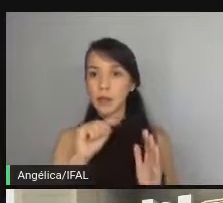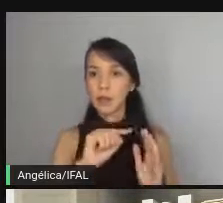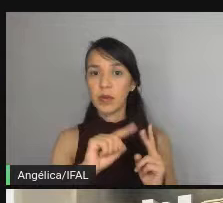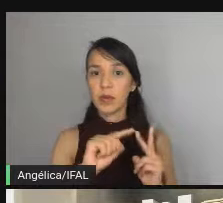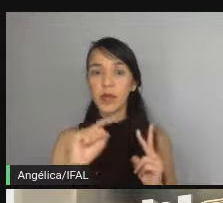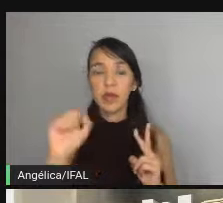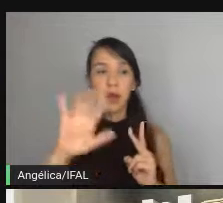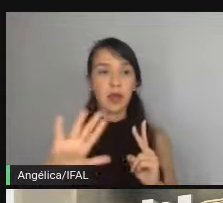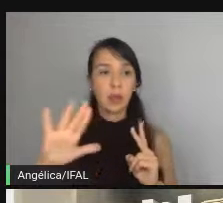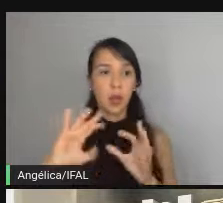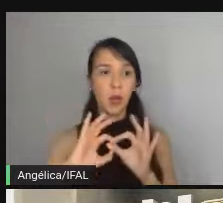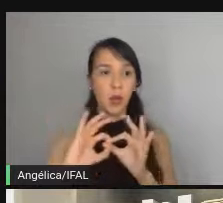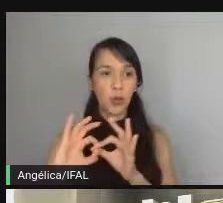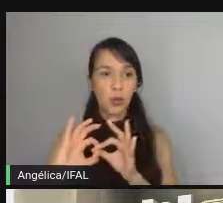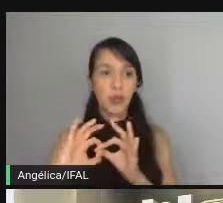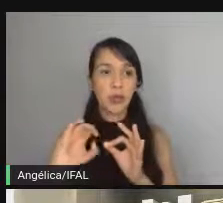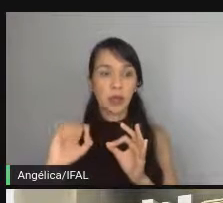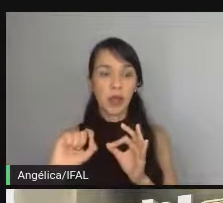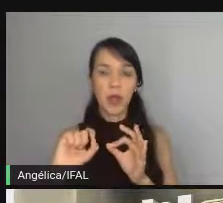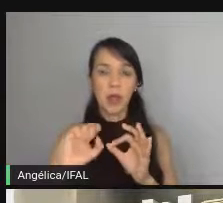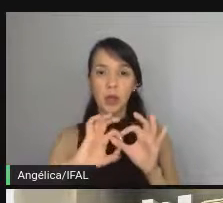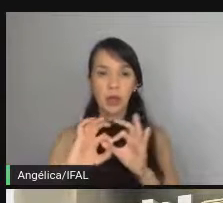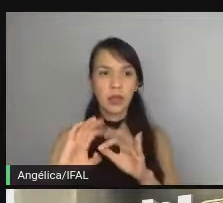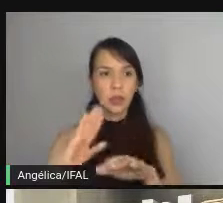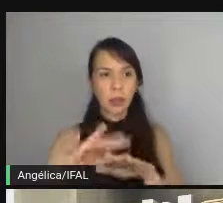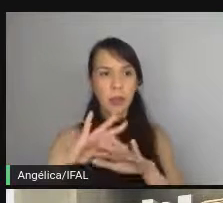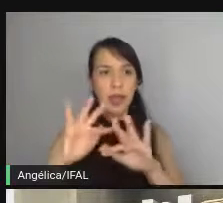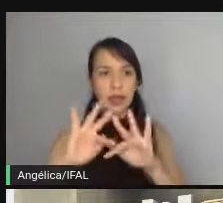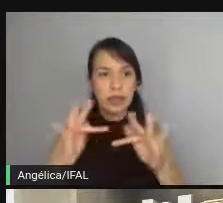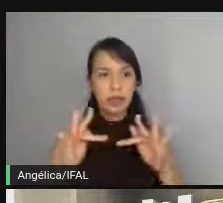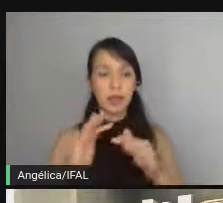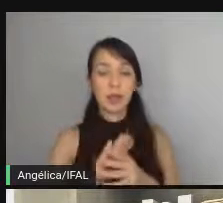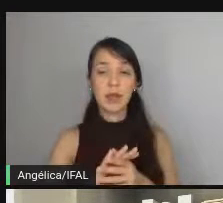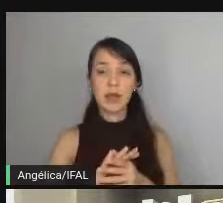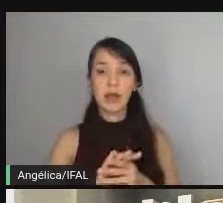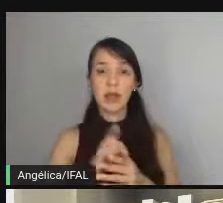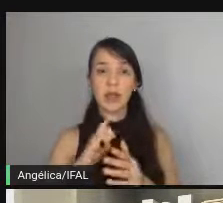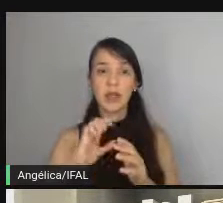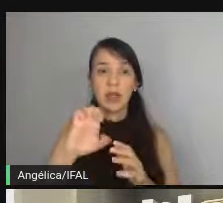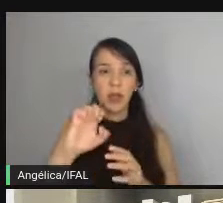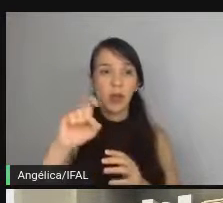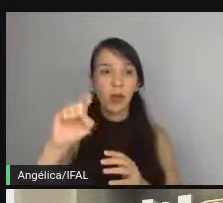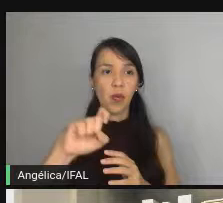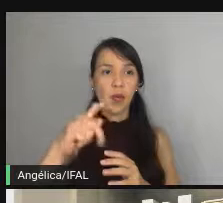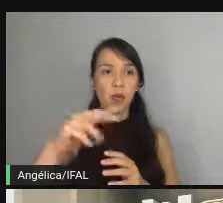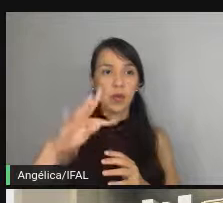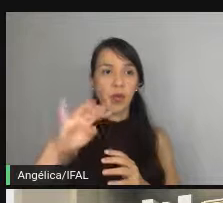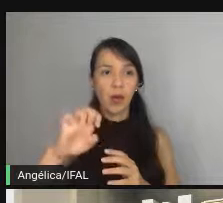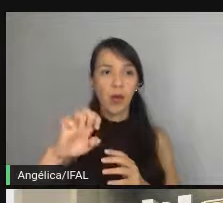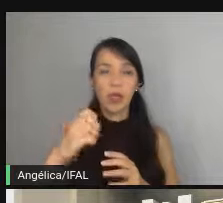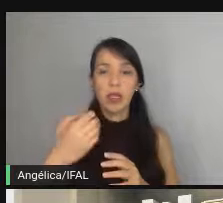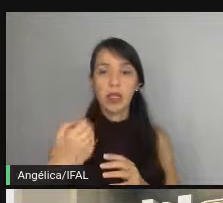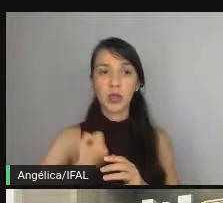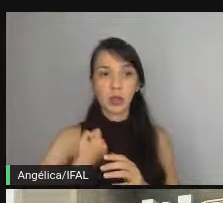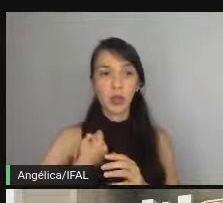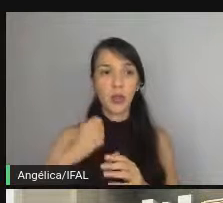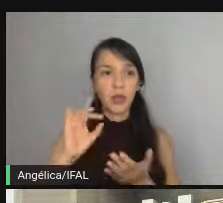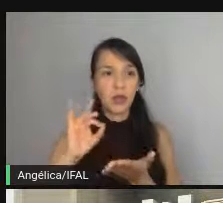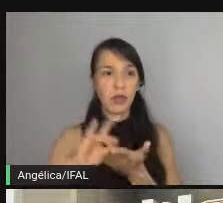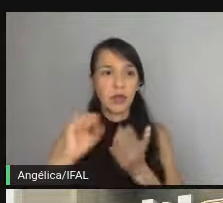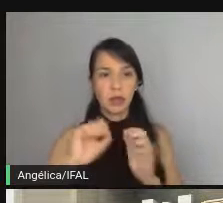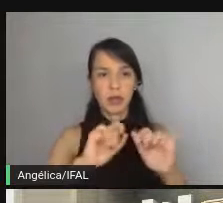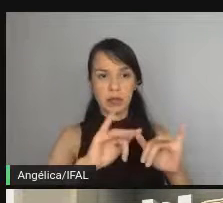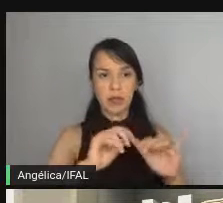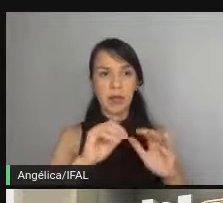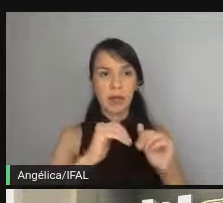o cenário dele qual é o contexto quando o contexto mais simples é quando eu passo um expoente em uma base válida então a gente pode escrever isso no teste